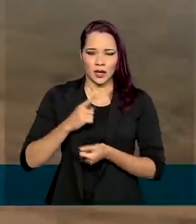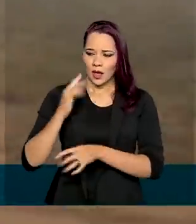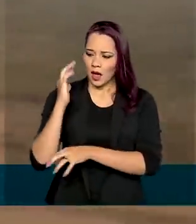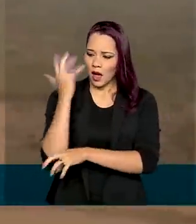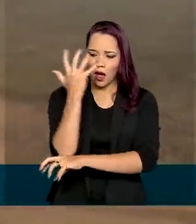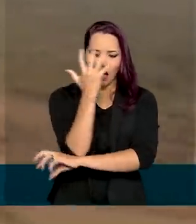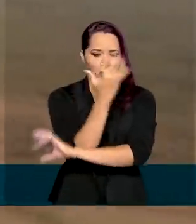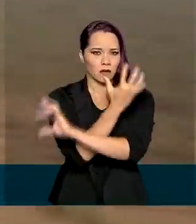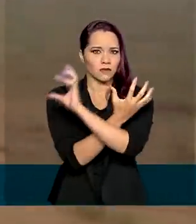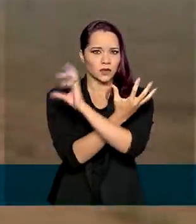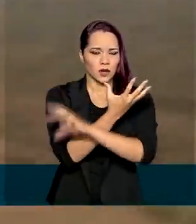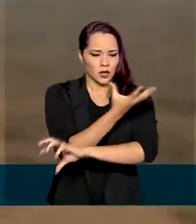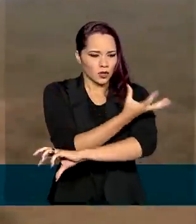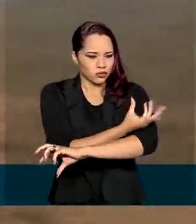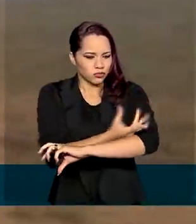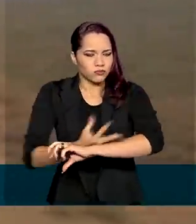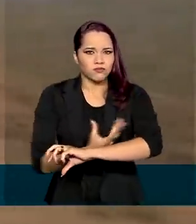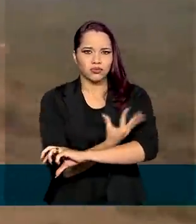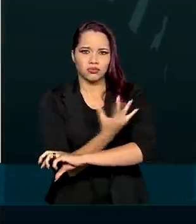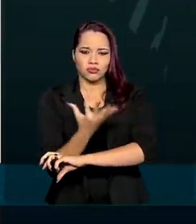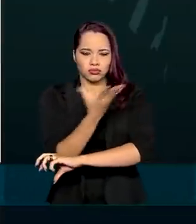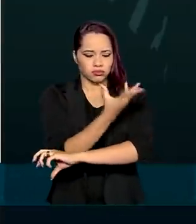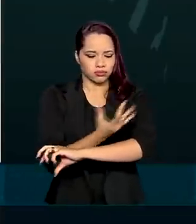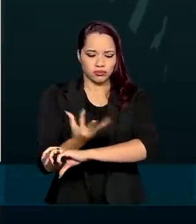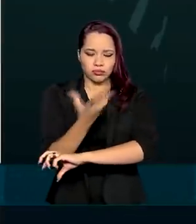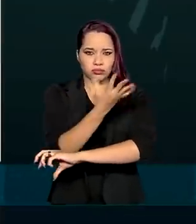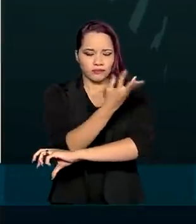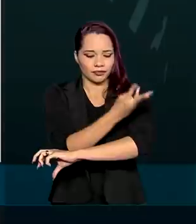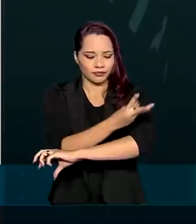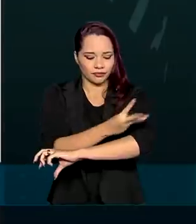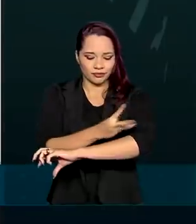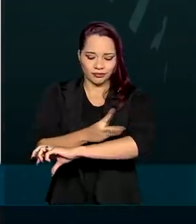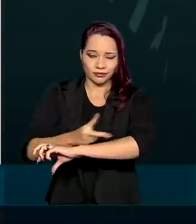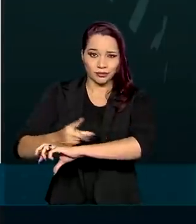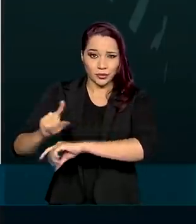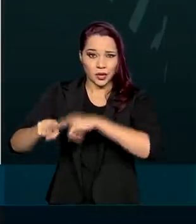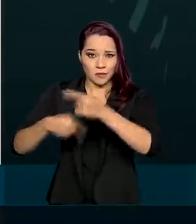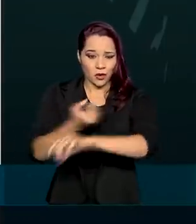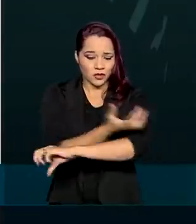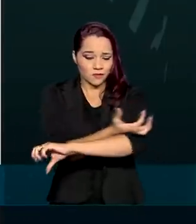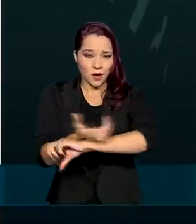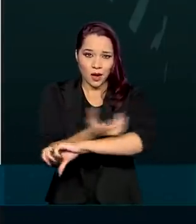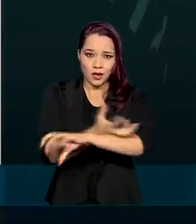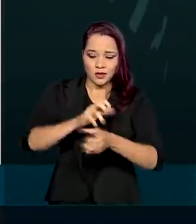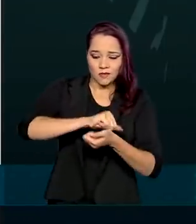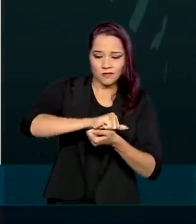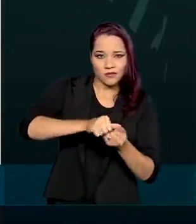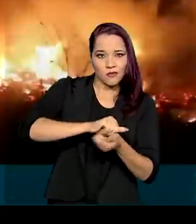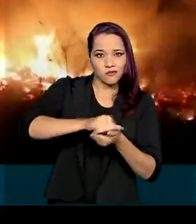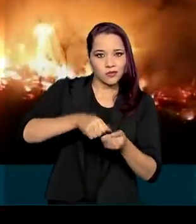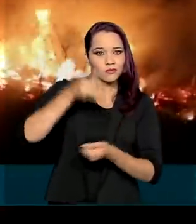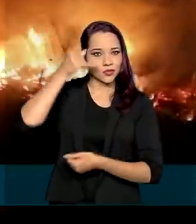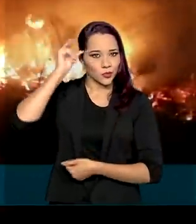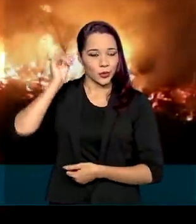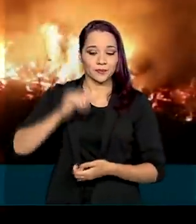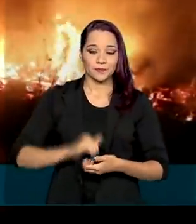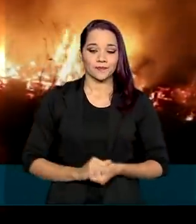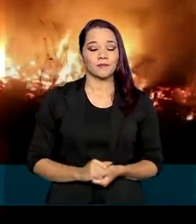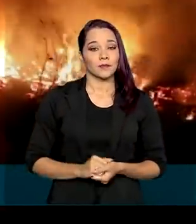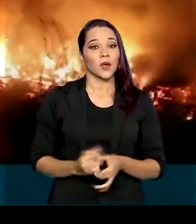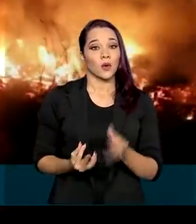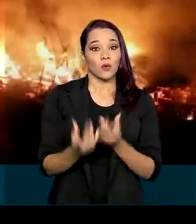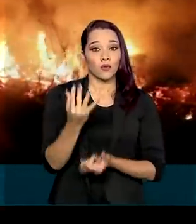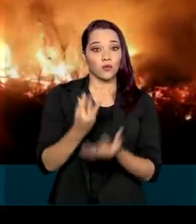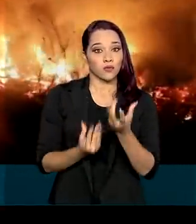a mata nativa e depois possam ser colocadas pastagens de gado no local. O fogo já